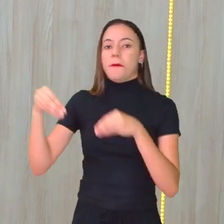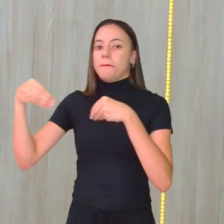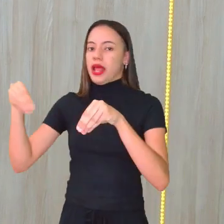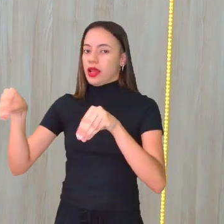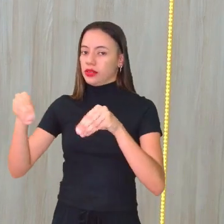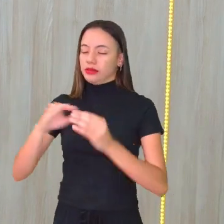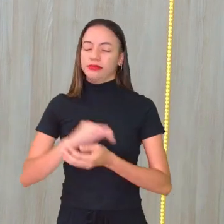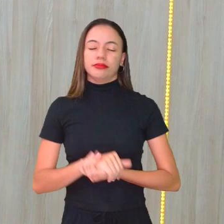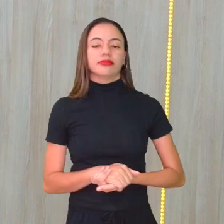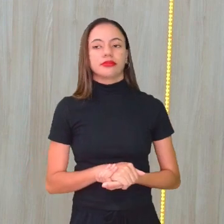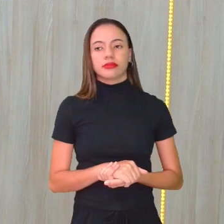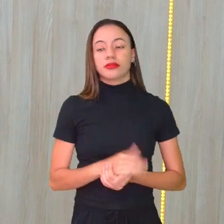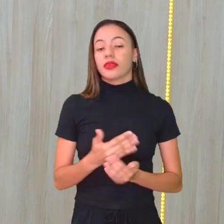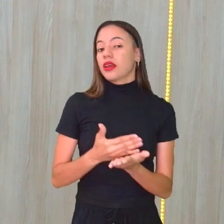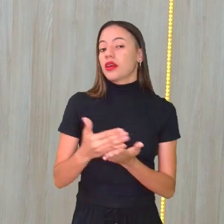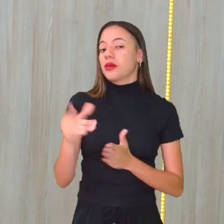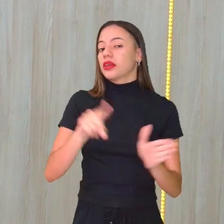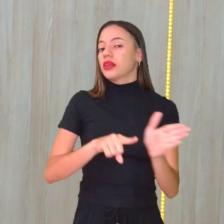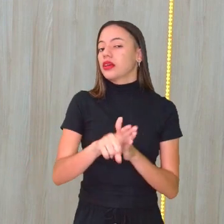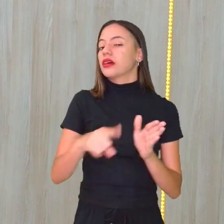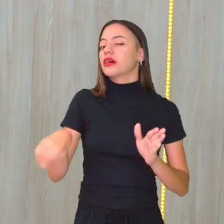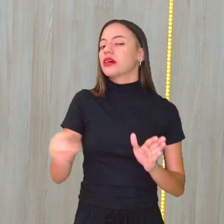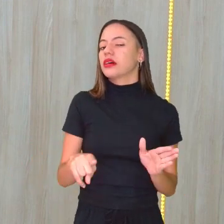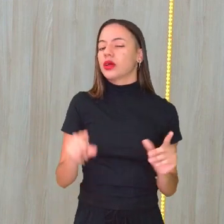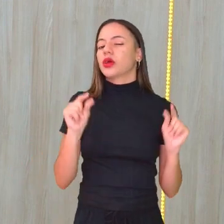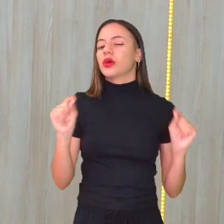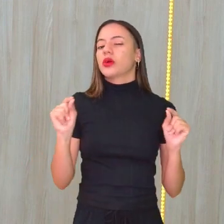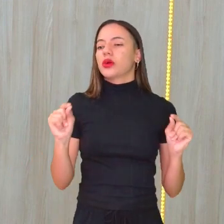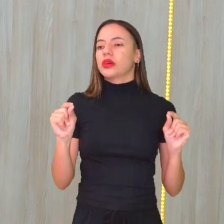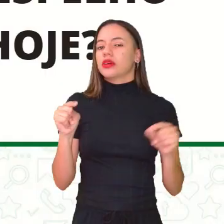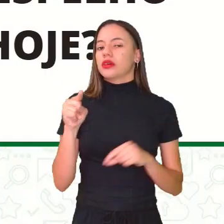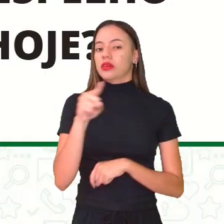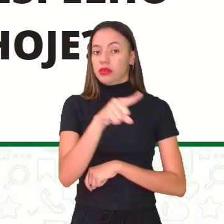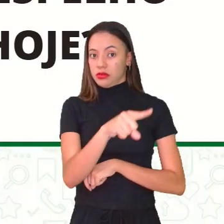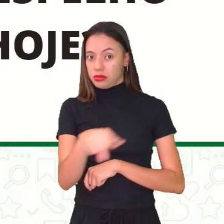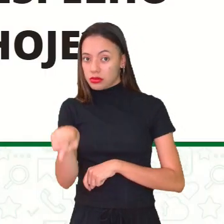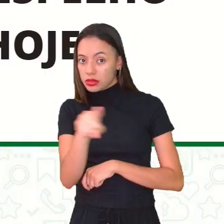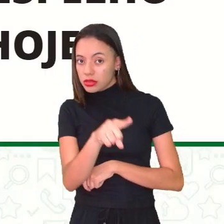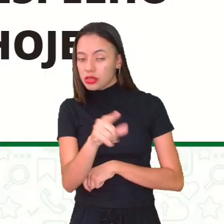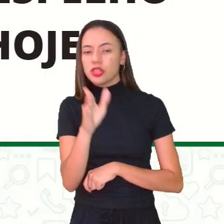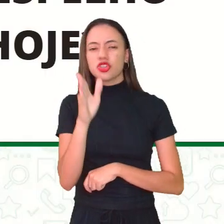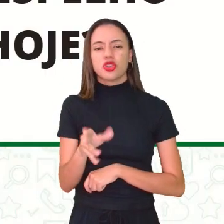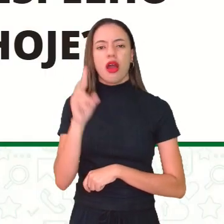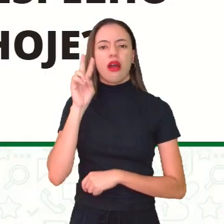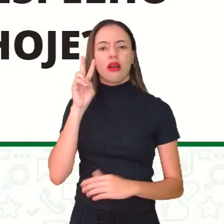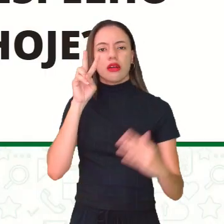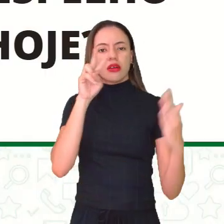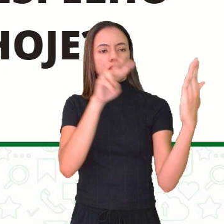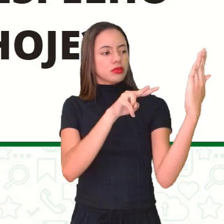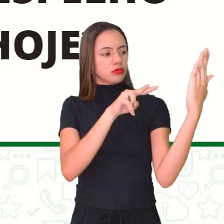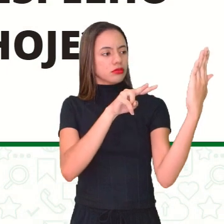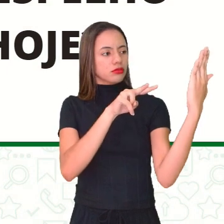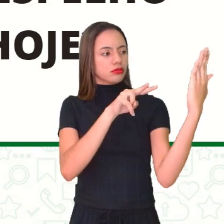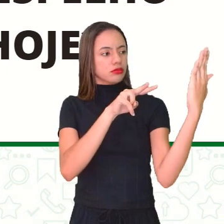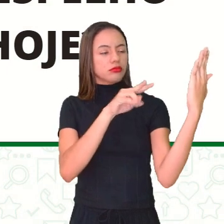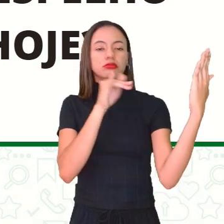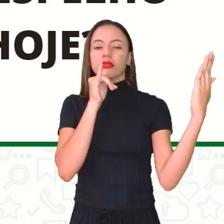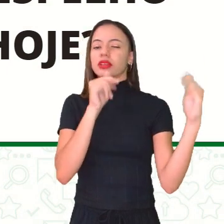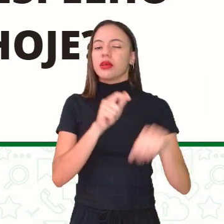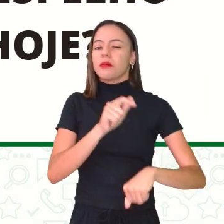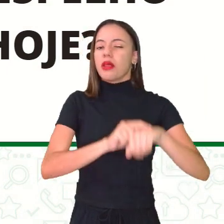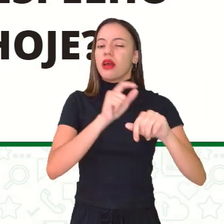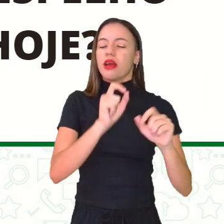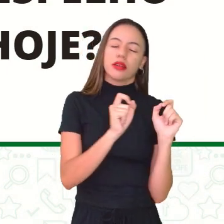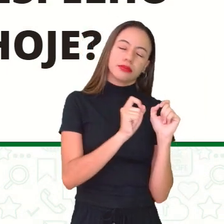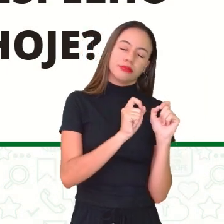E eu começo perguntando a vocês o seguinte. Vocês já se olharam no espelho hoje? Quando acordaram,